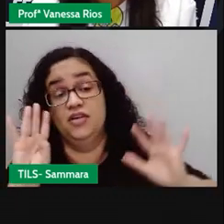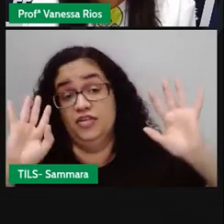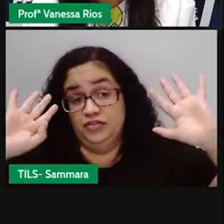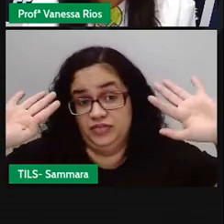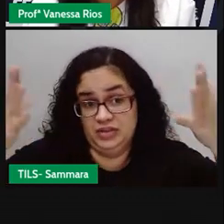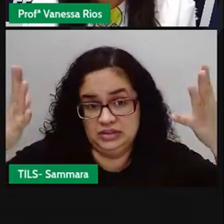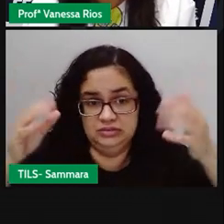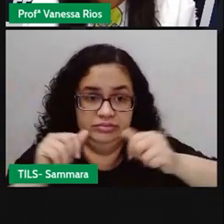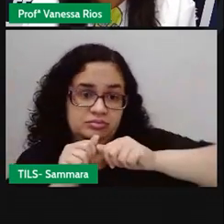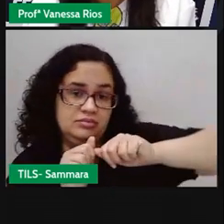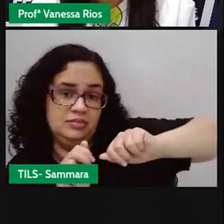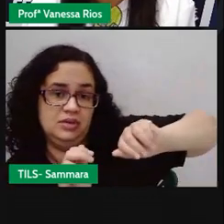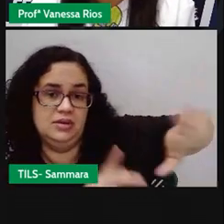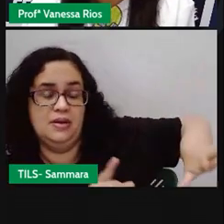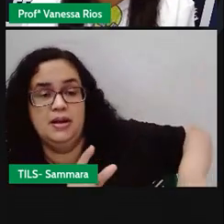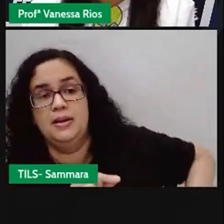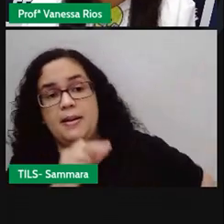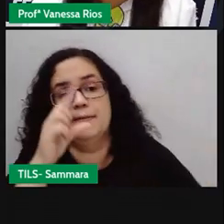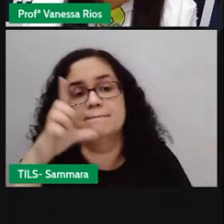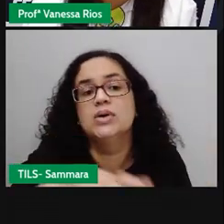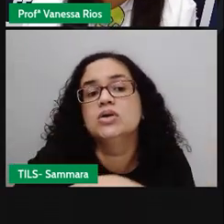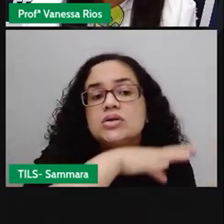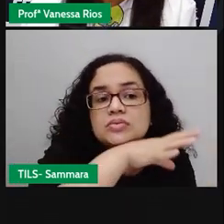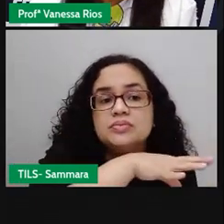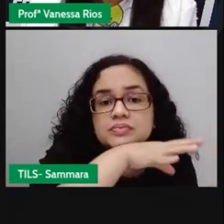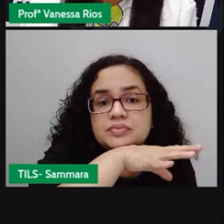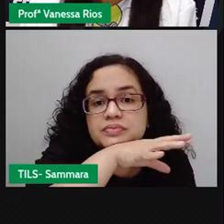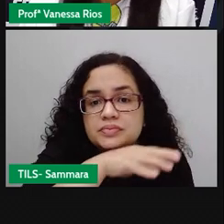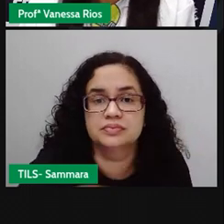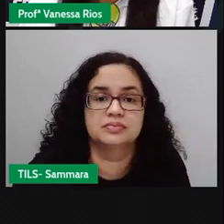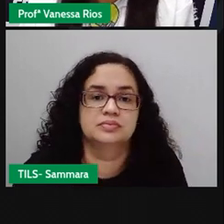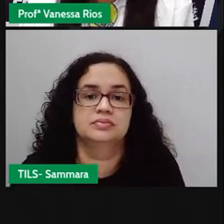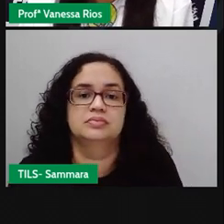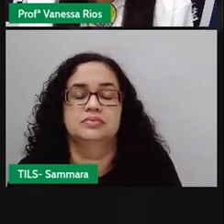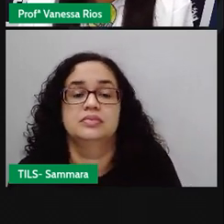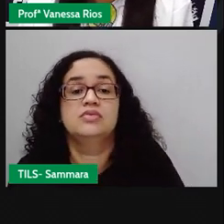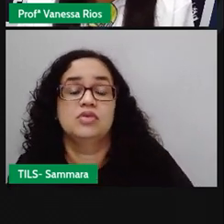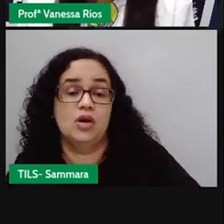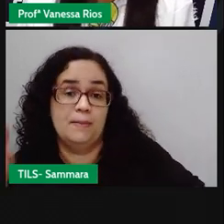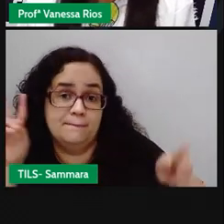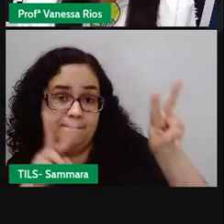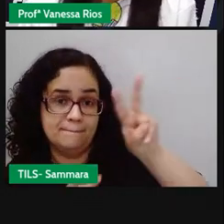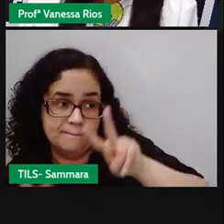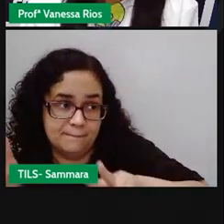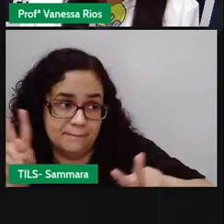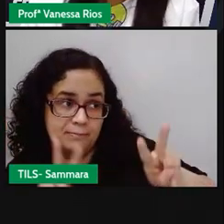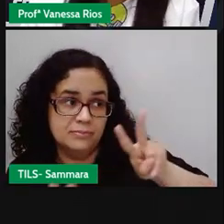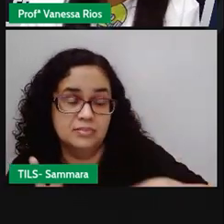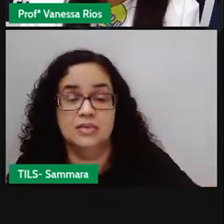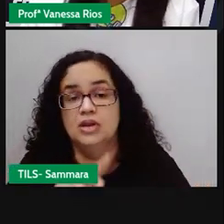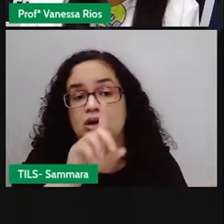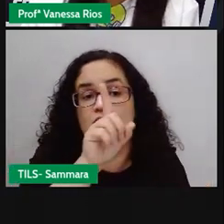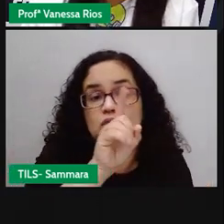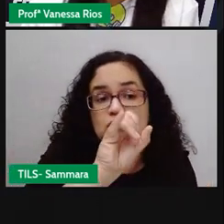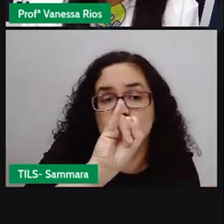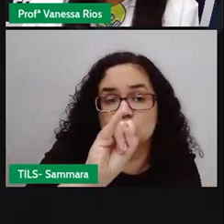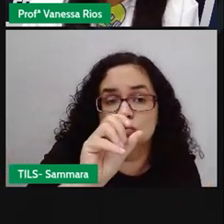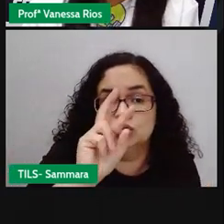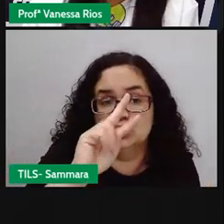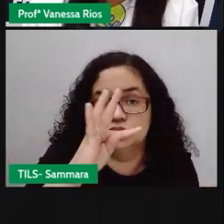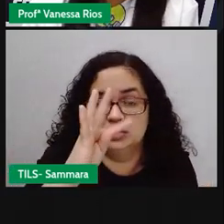festa e excluir a maioria dos animais. Então, o a gente observa? O direto, a fala está